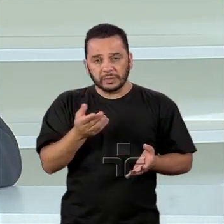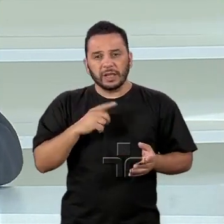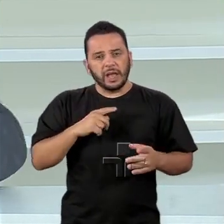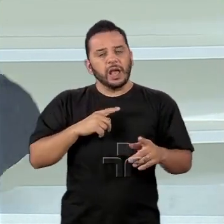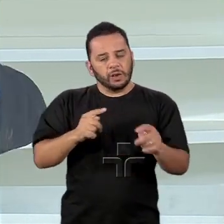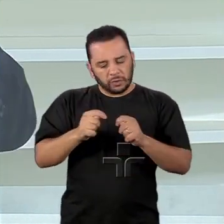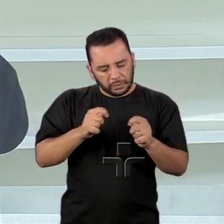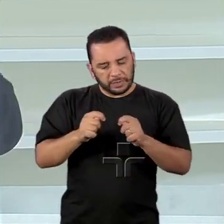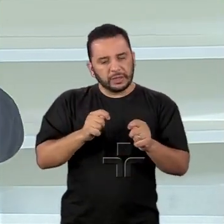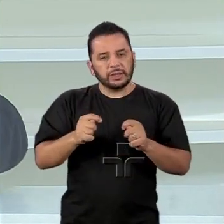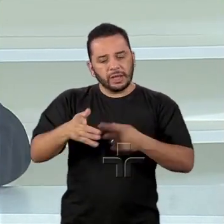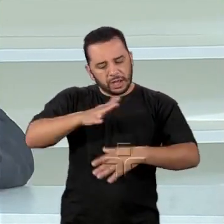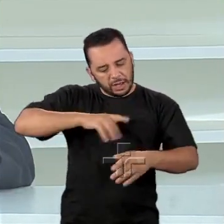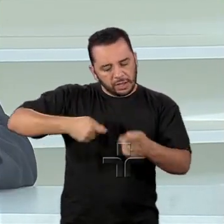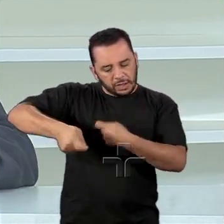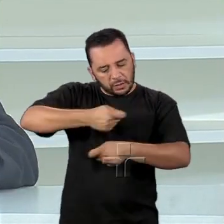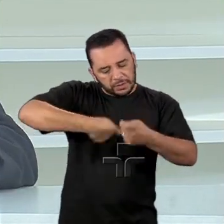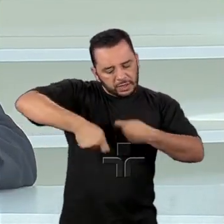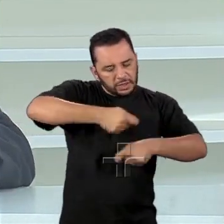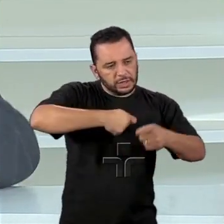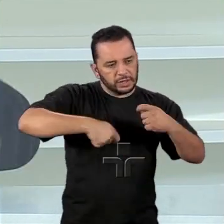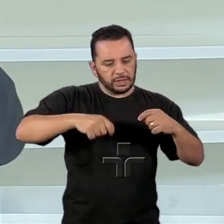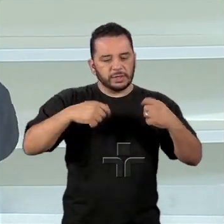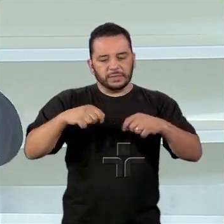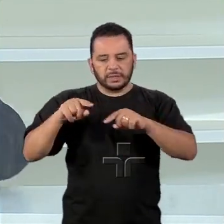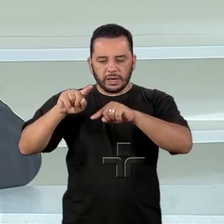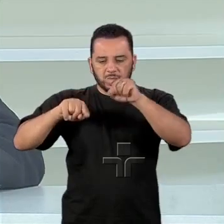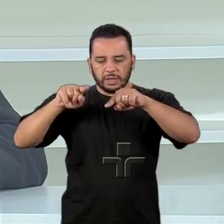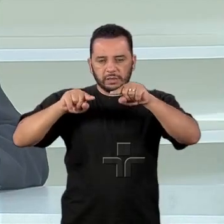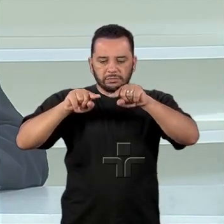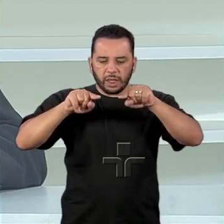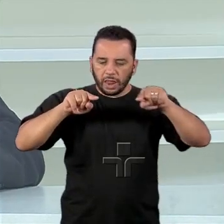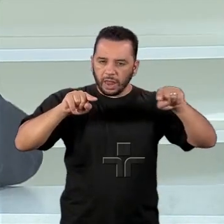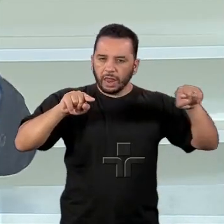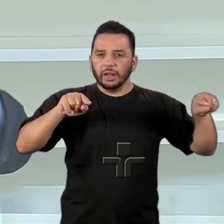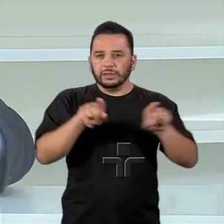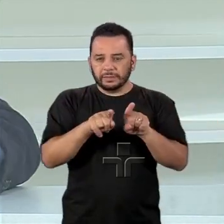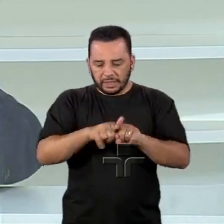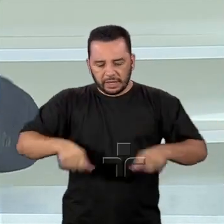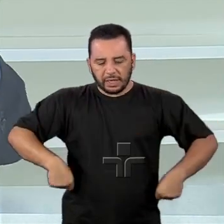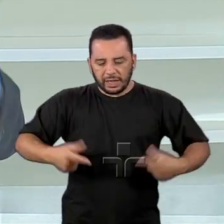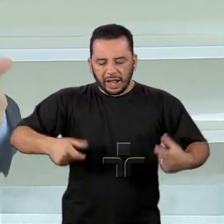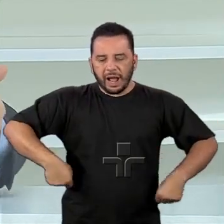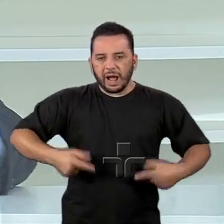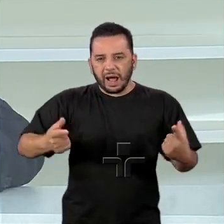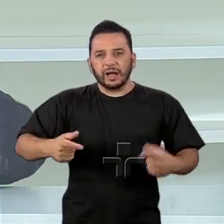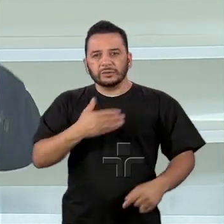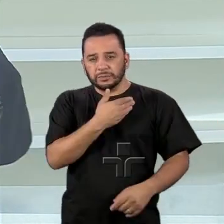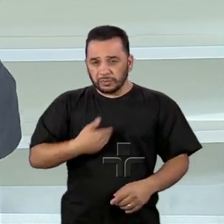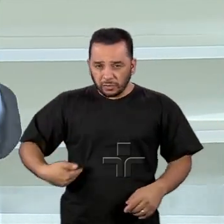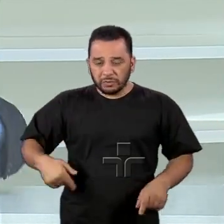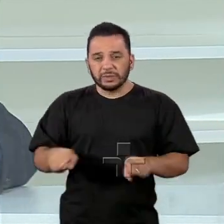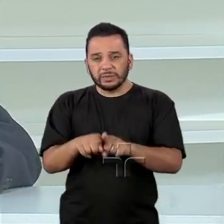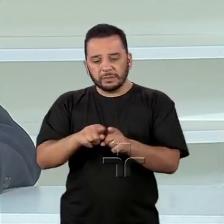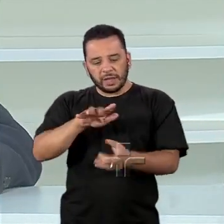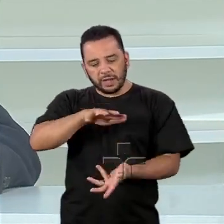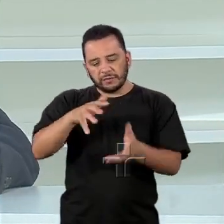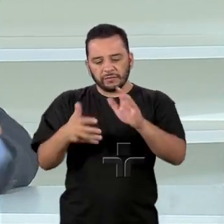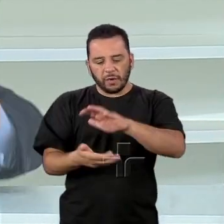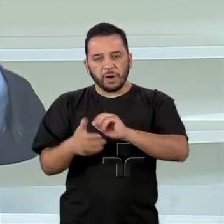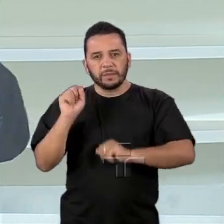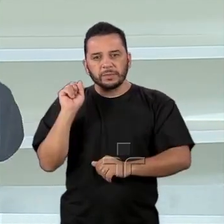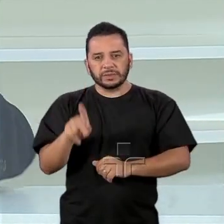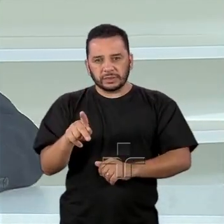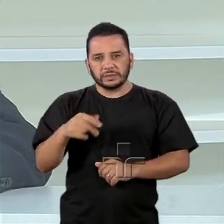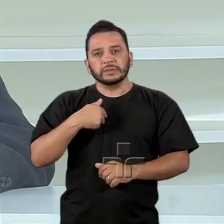economia, na redução dos gastos públicos, nas reformas tributárias, na reforma da Previdência, na reforma do